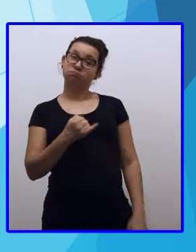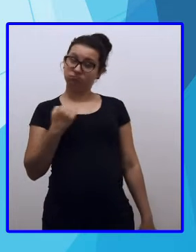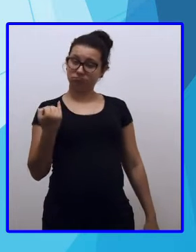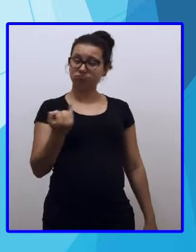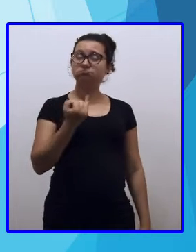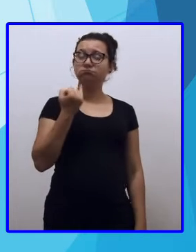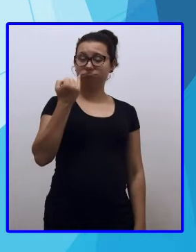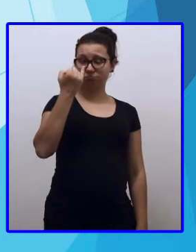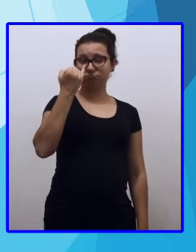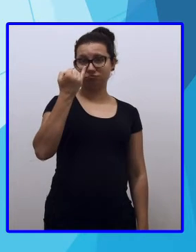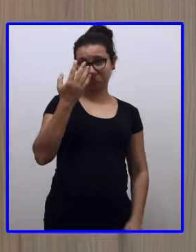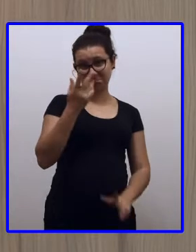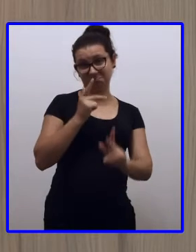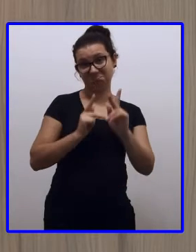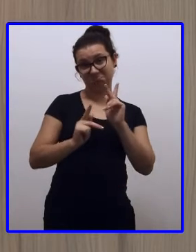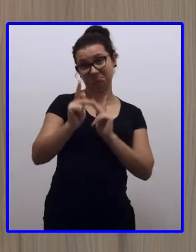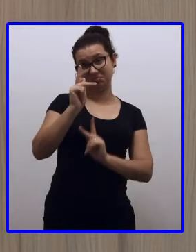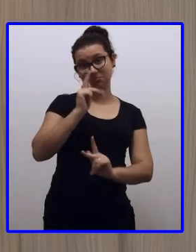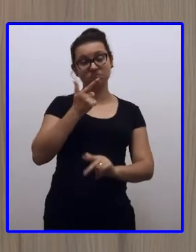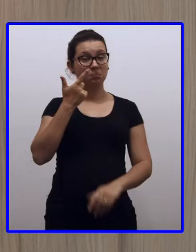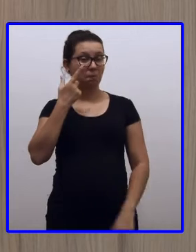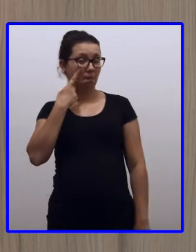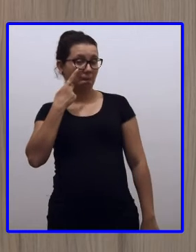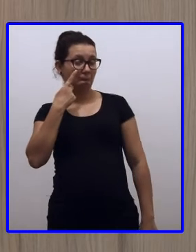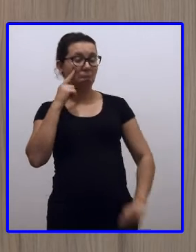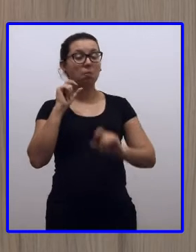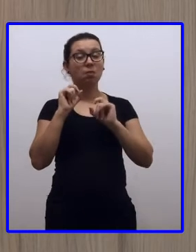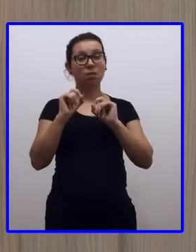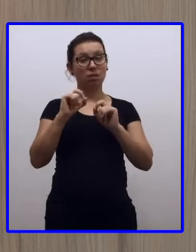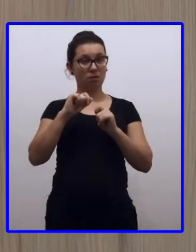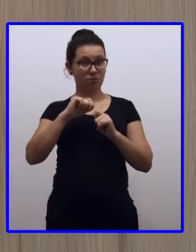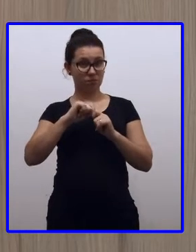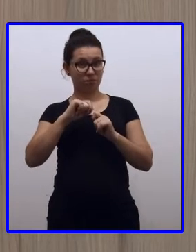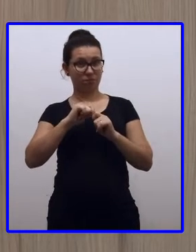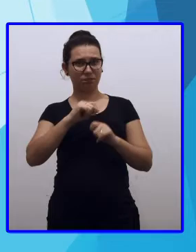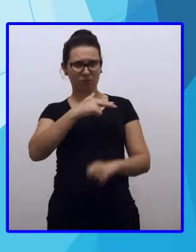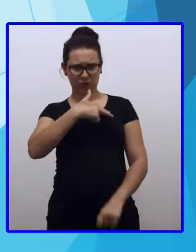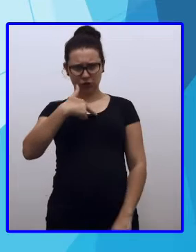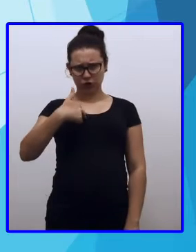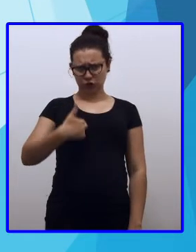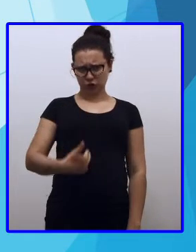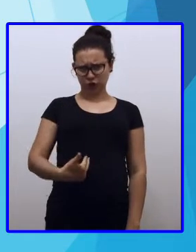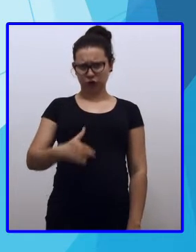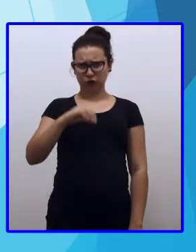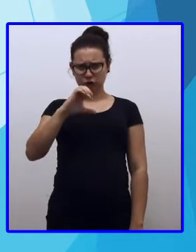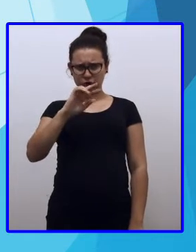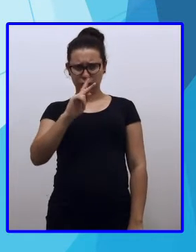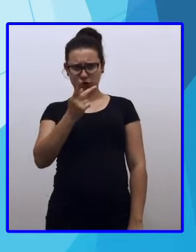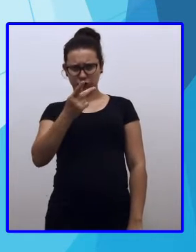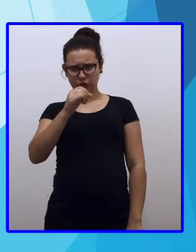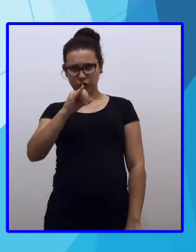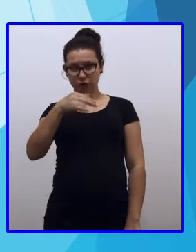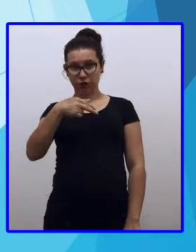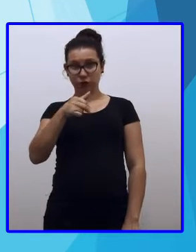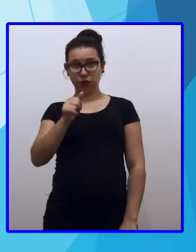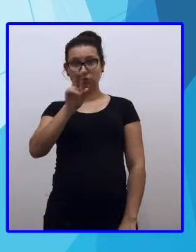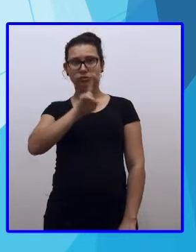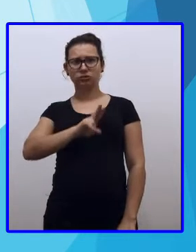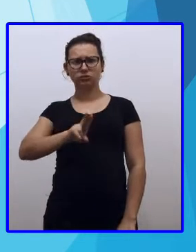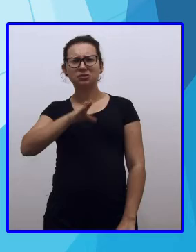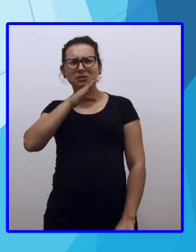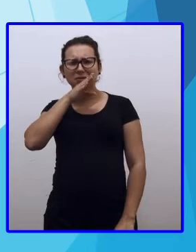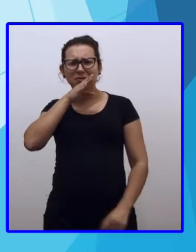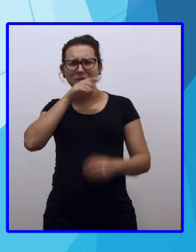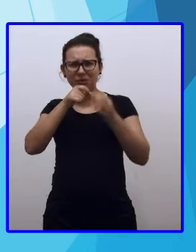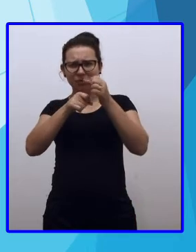para aquele povo. Então, olha só o que eles faziam. Na China, passaram a usar bambu